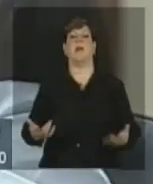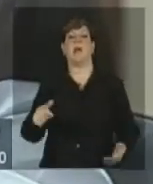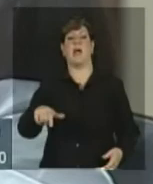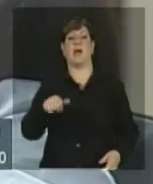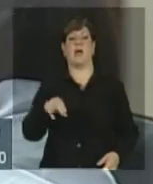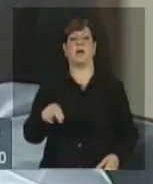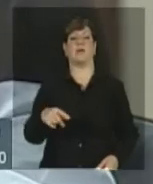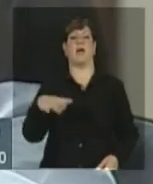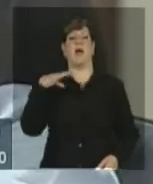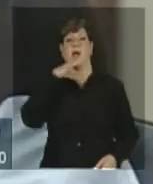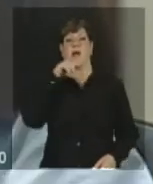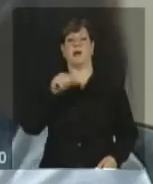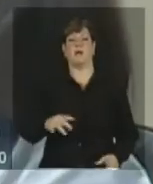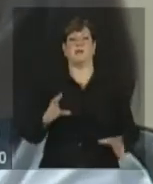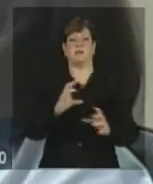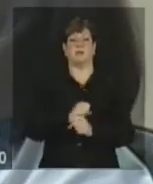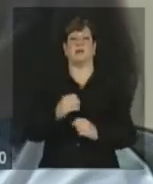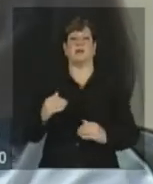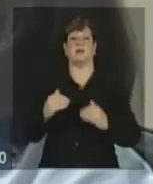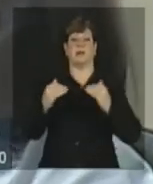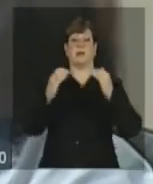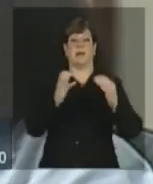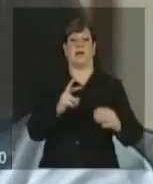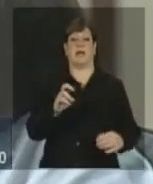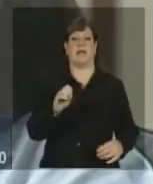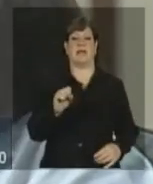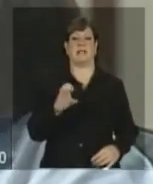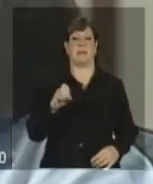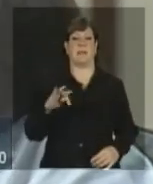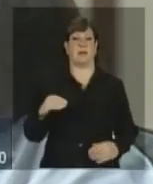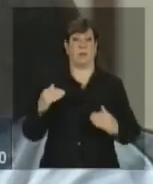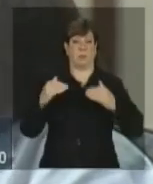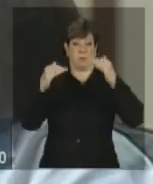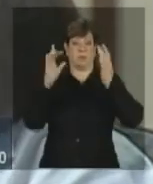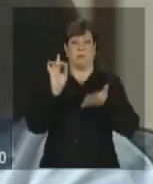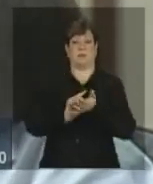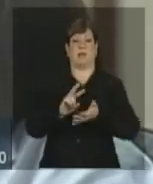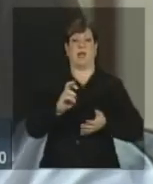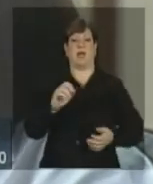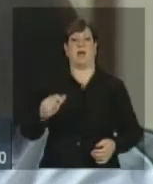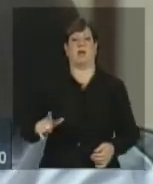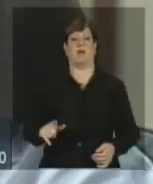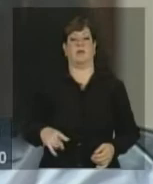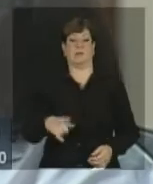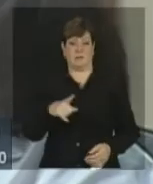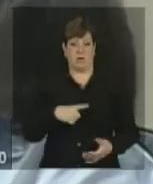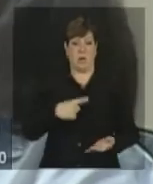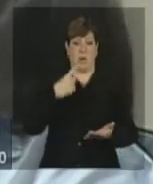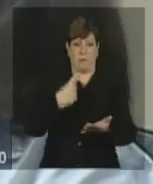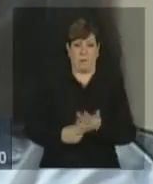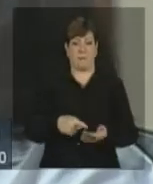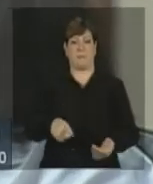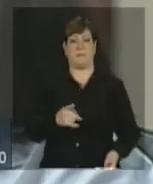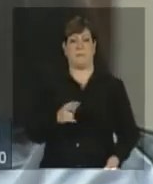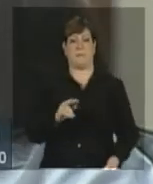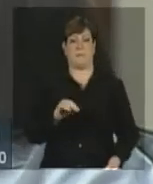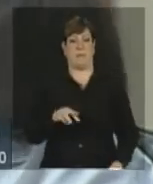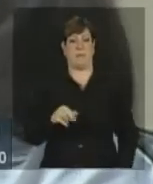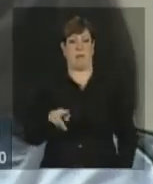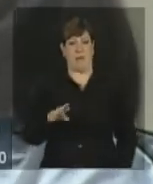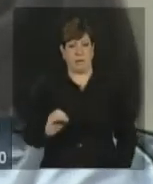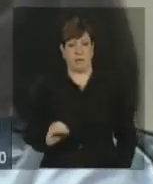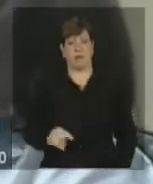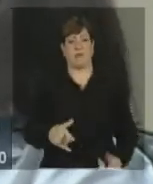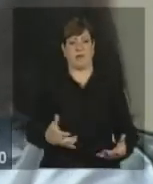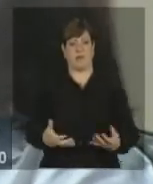Crescimento real, no caso. Crescimento real. Vocês estão aí com esse parâmetro de cumprir o primário, o senhor quer elevar o investimento